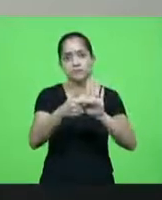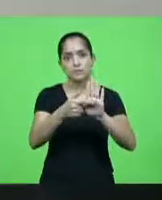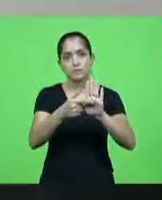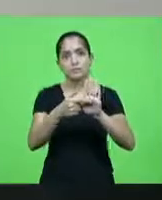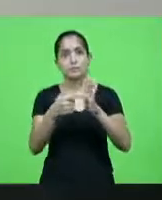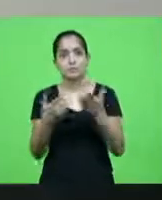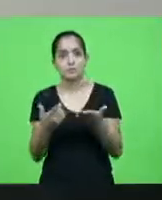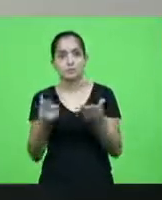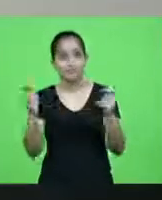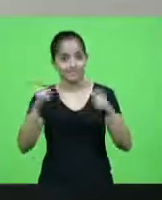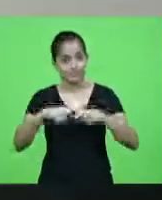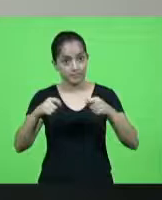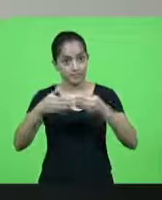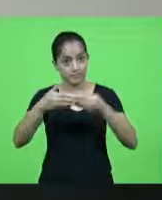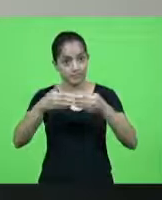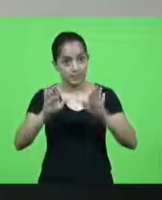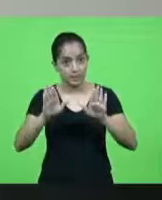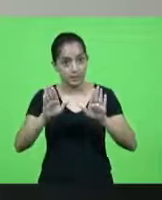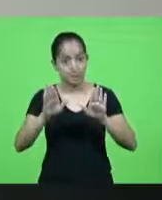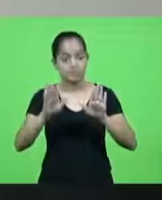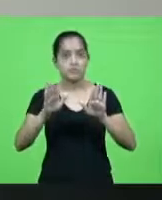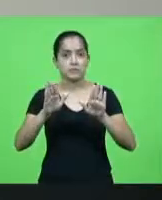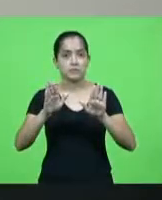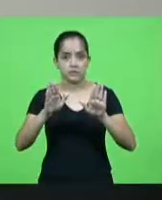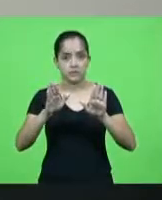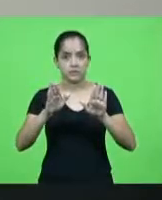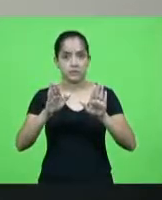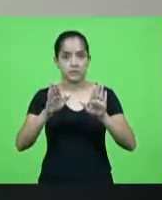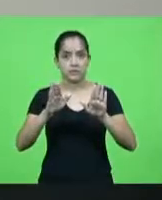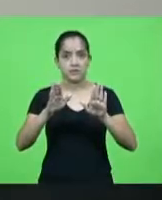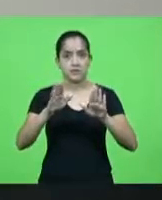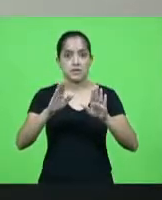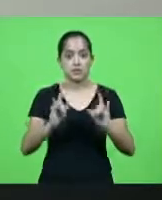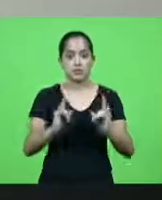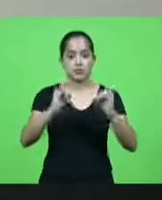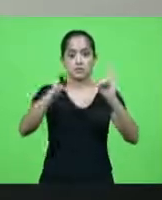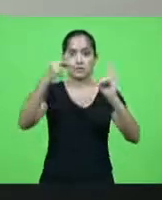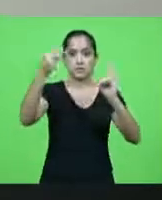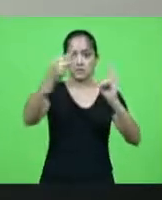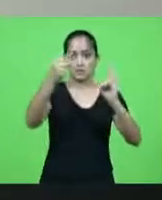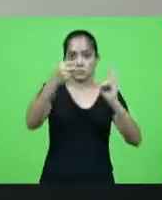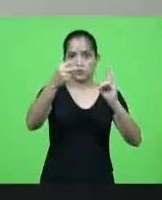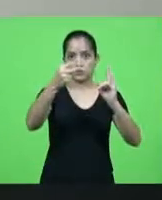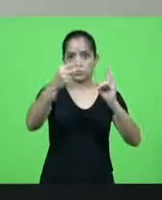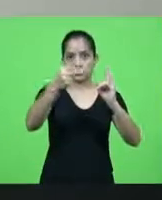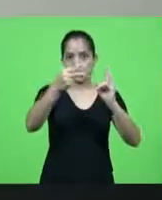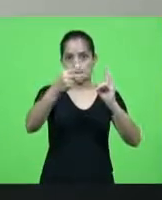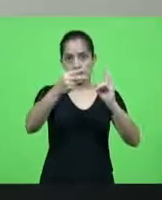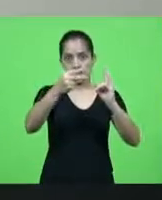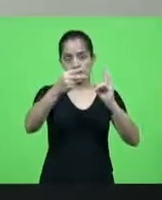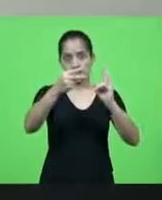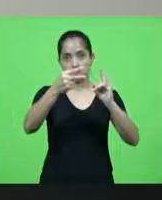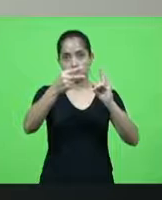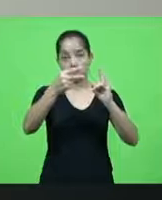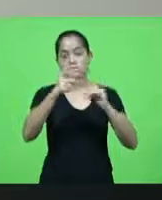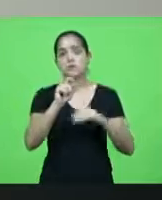efetivar a abertura uma vez que o segundo andar atenção o segundo andar